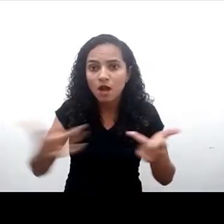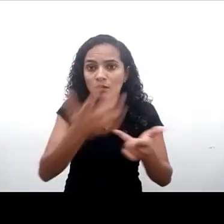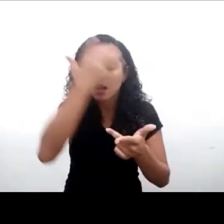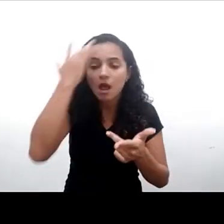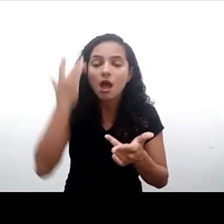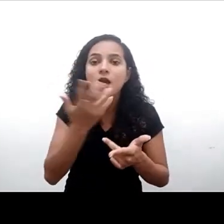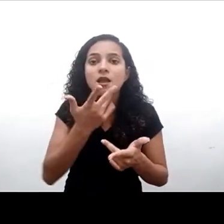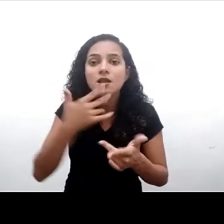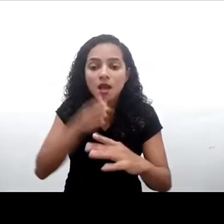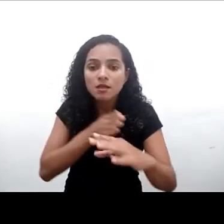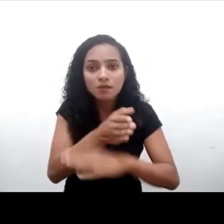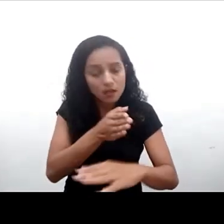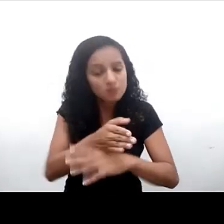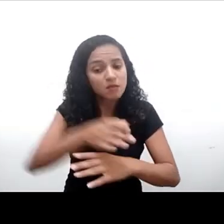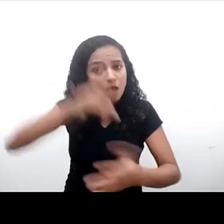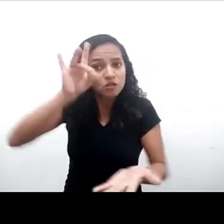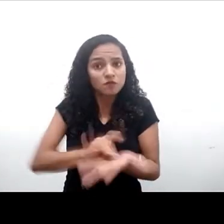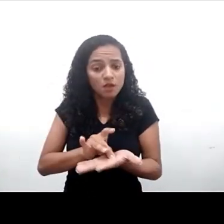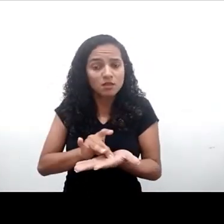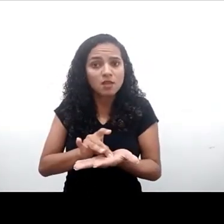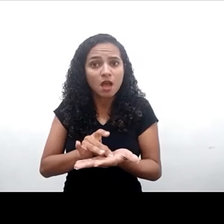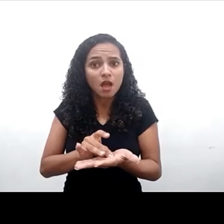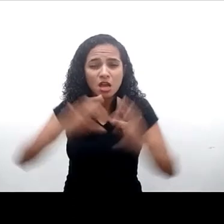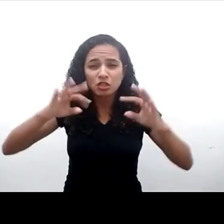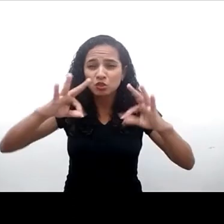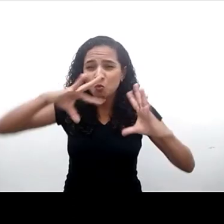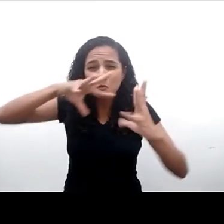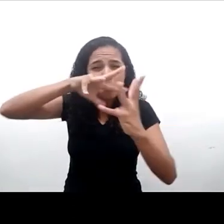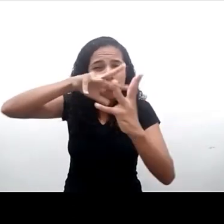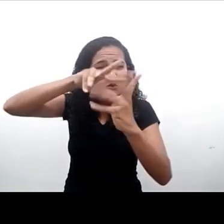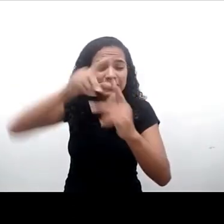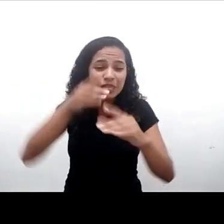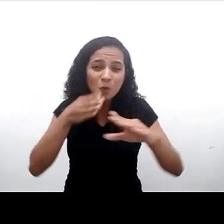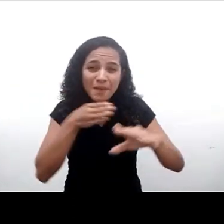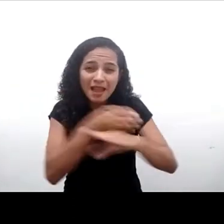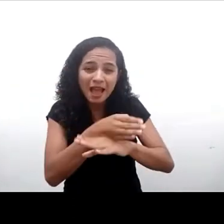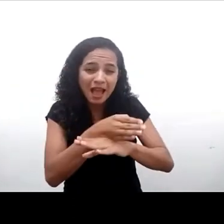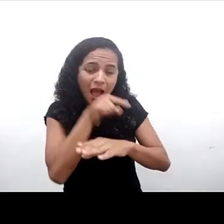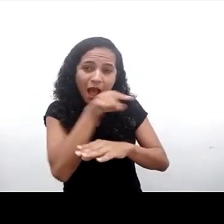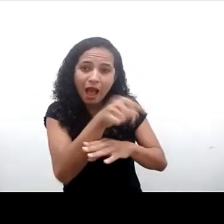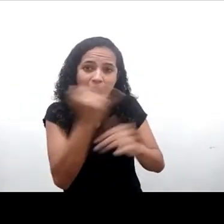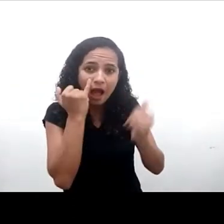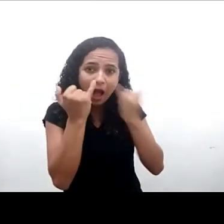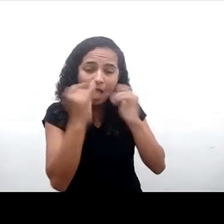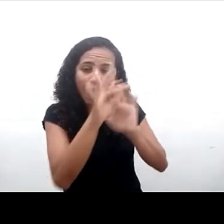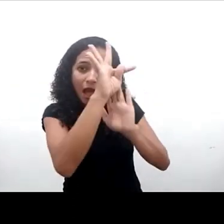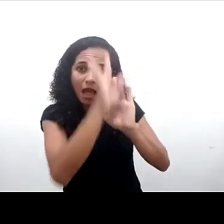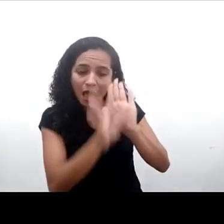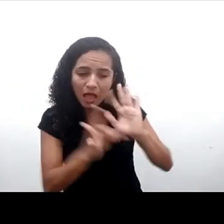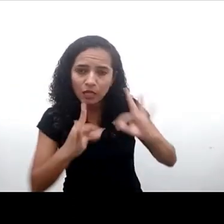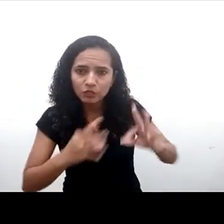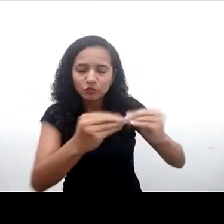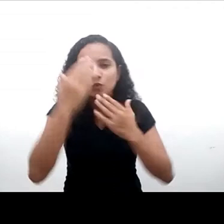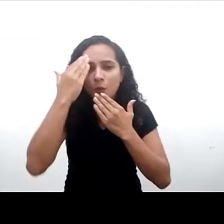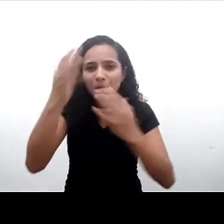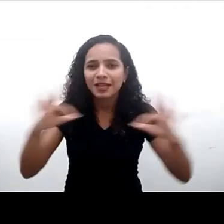e difundam em todos os cantos do mundo. Muito obrigado novamente à Fundação Alana e todos que participaram